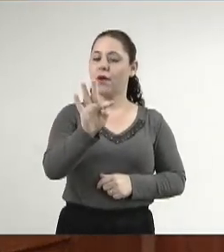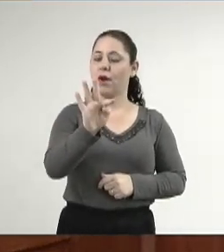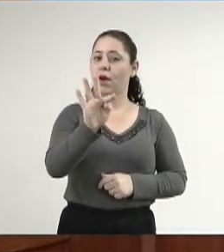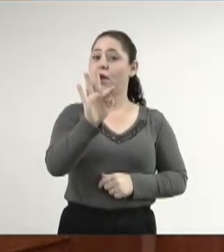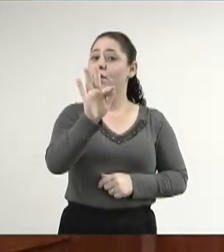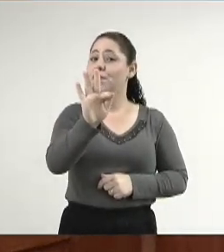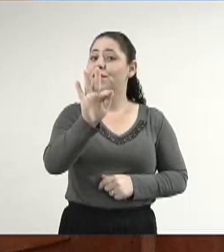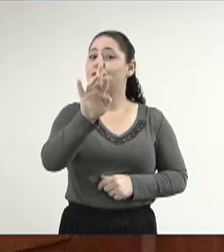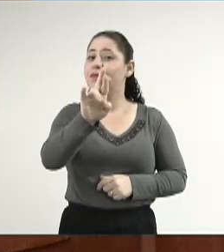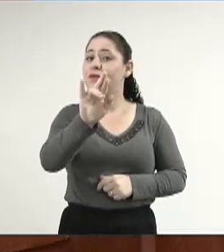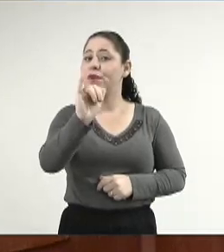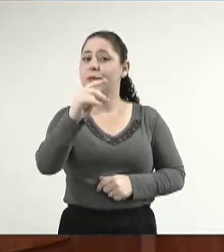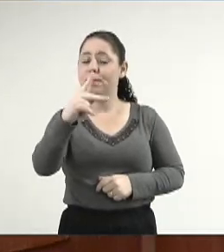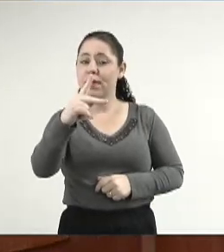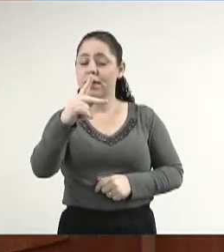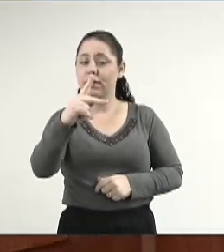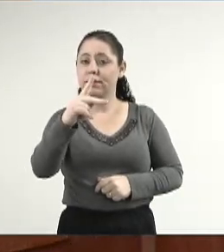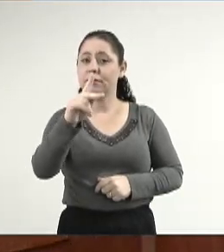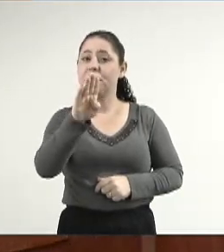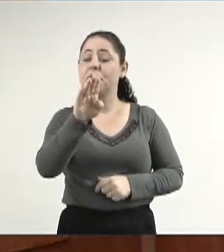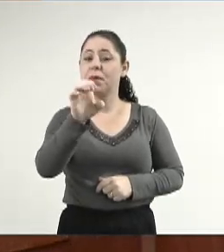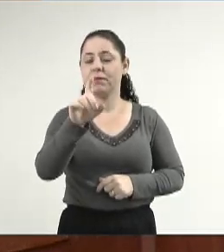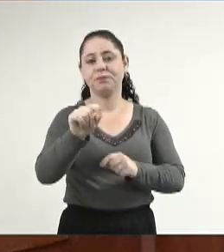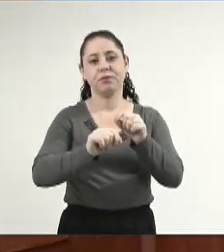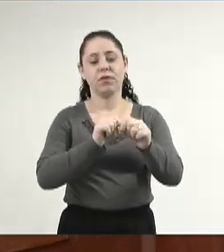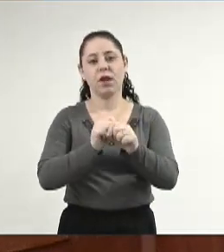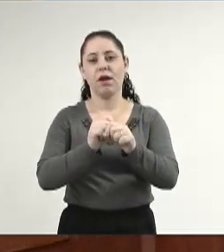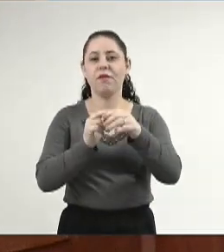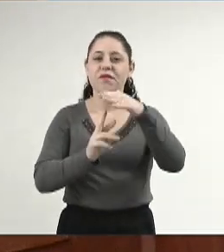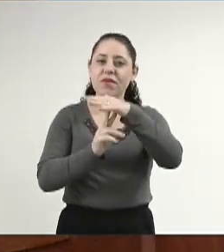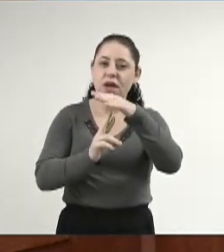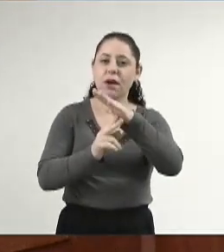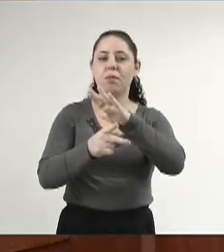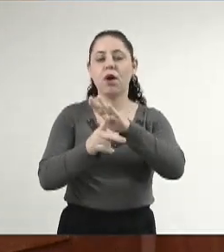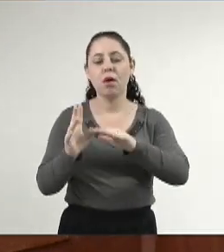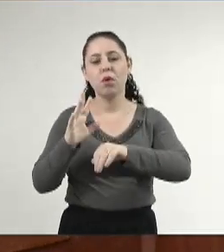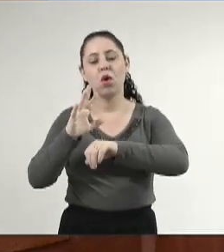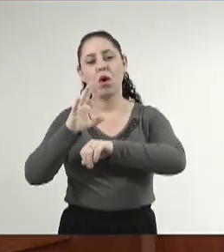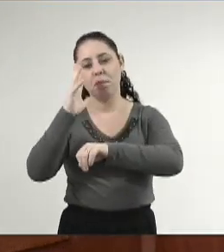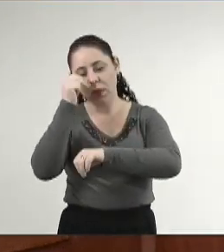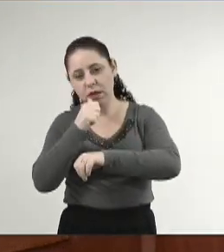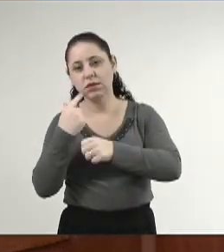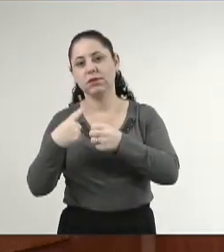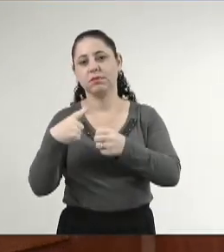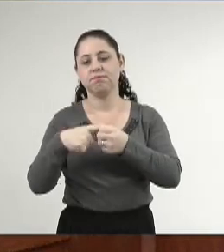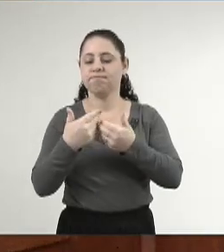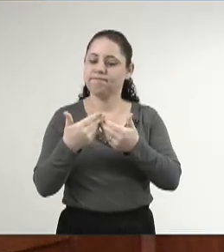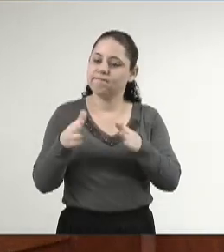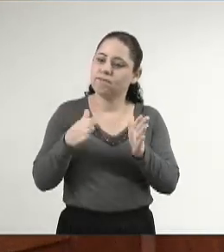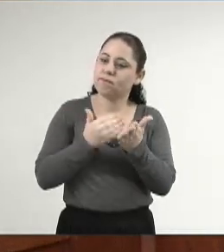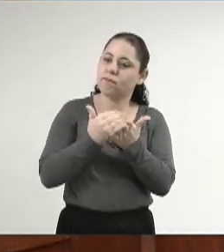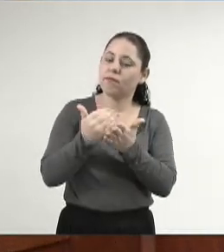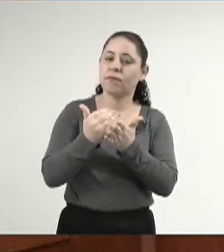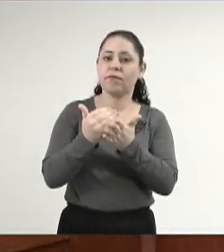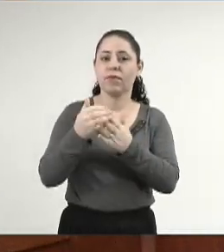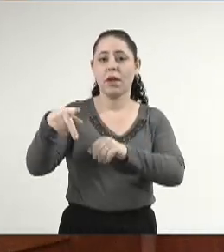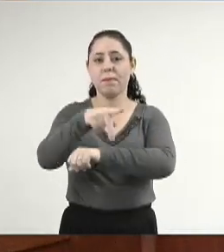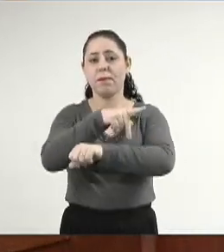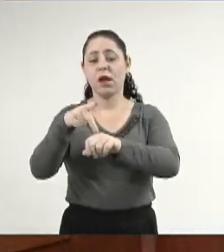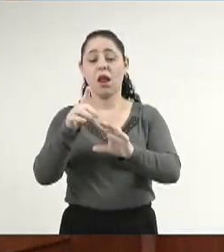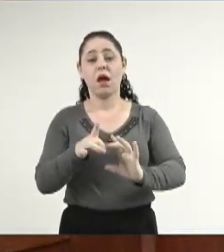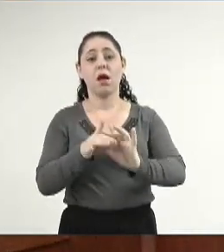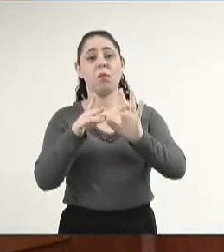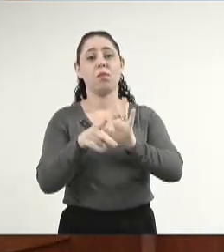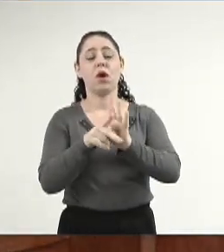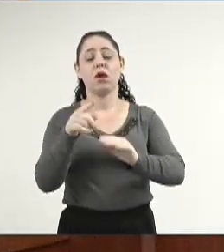Feira Literária de Bonito, na qual participa desde a primeira edição. O lançamento será na Praça da Liberdade